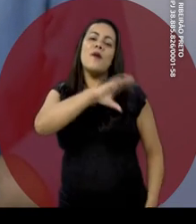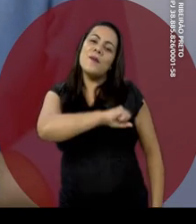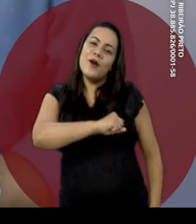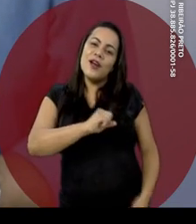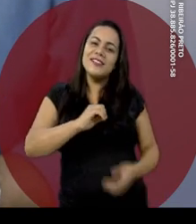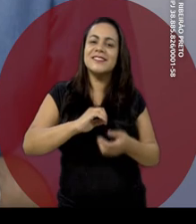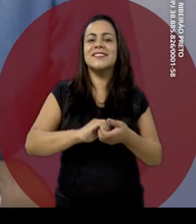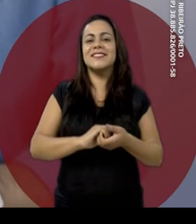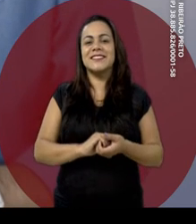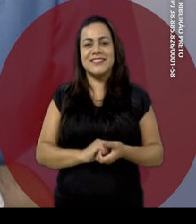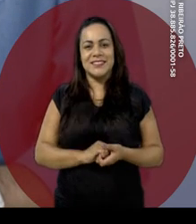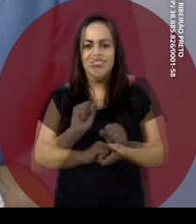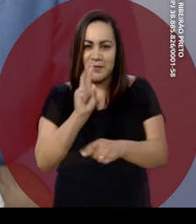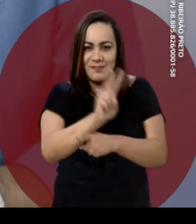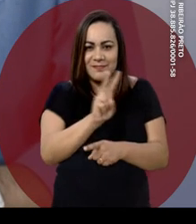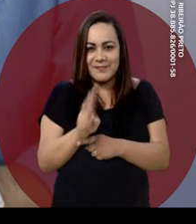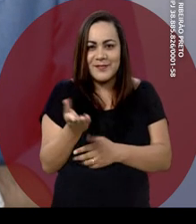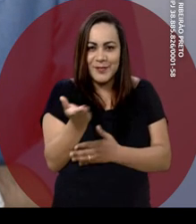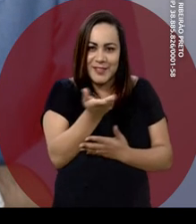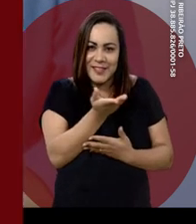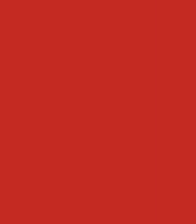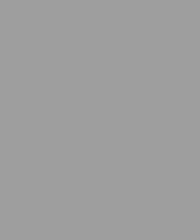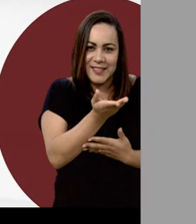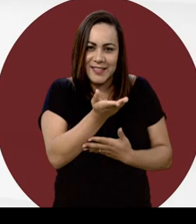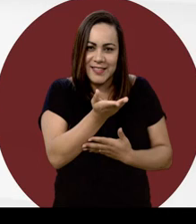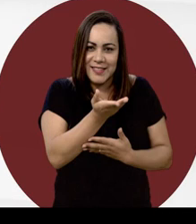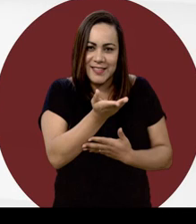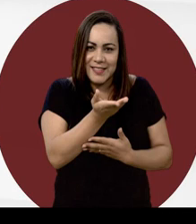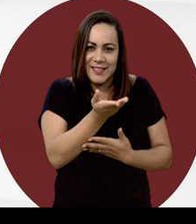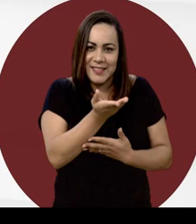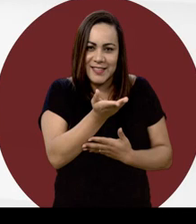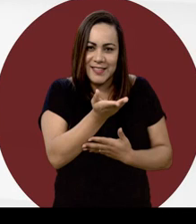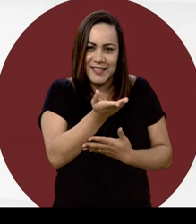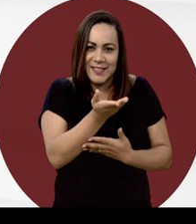justiça e o amor. Deixe-me cuidar de você.